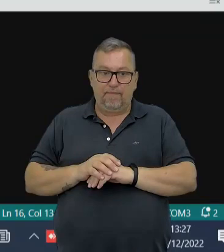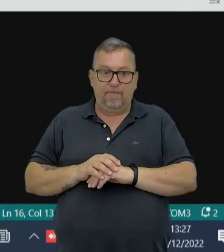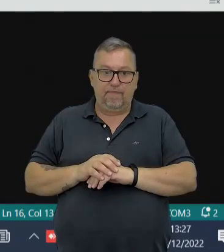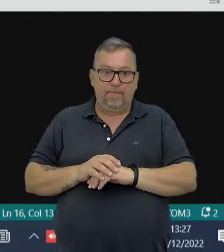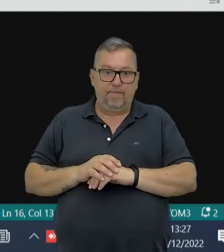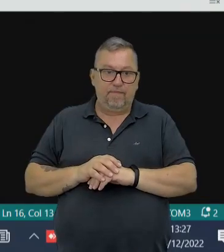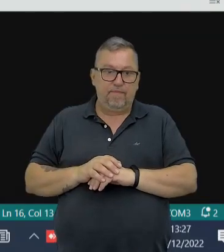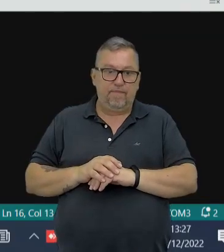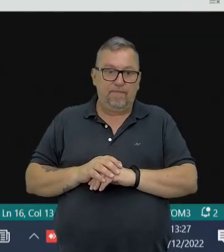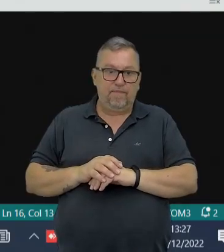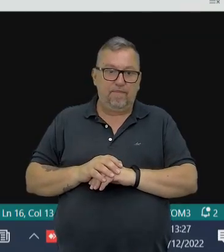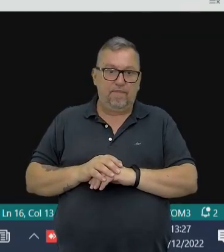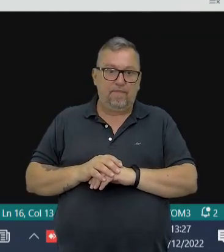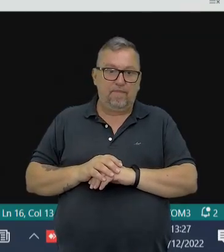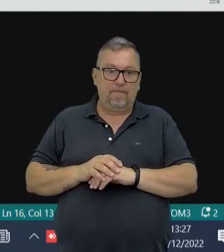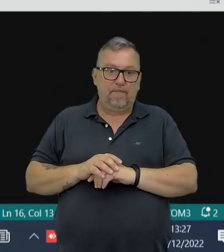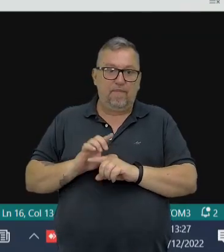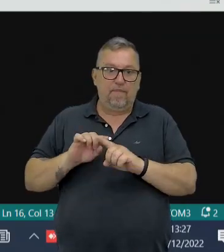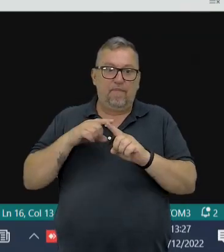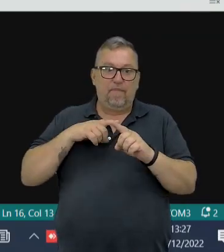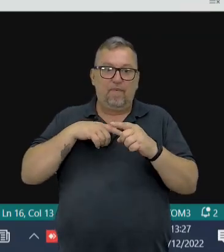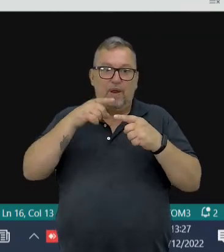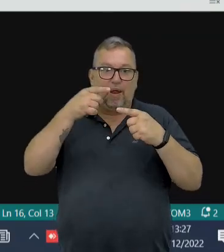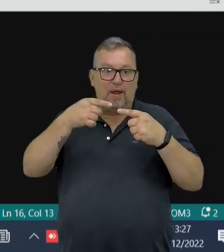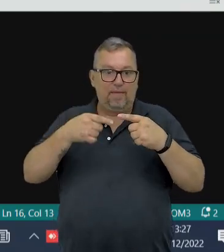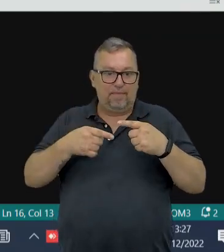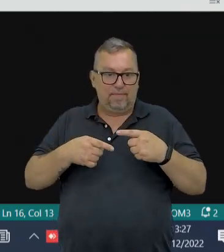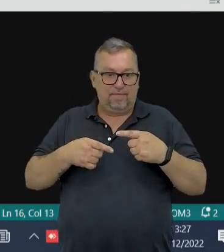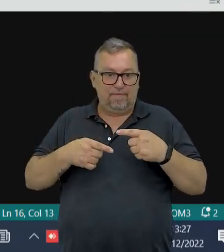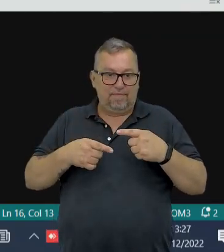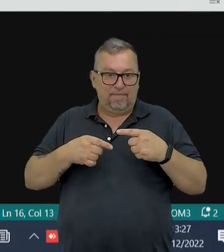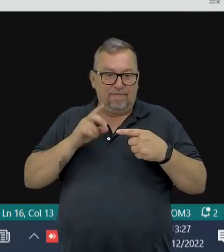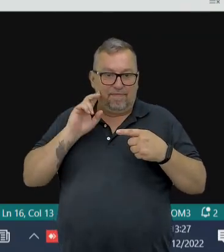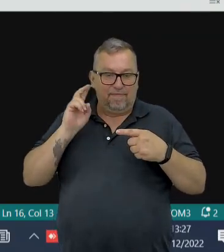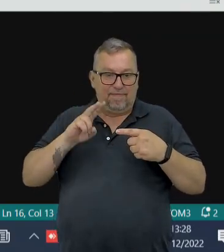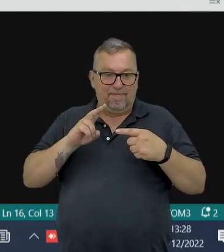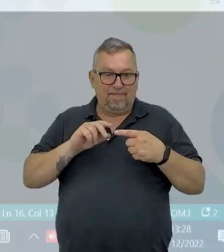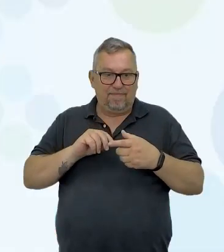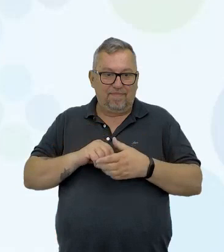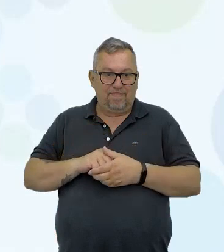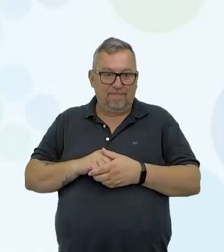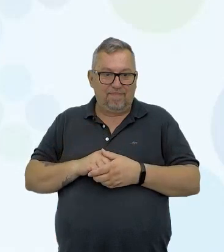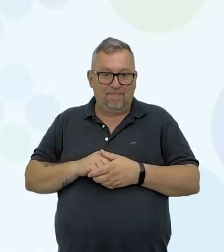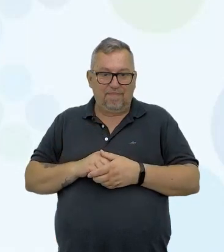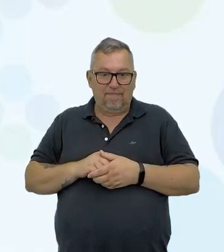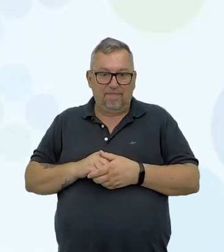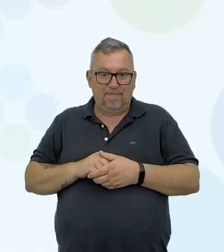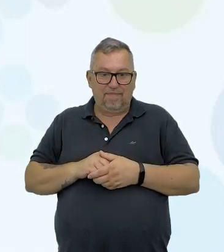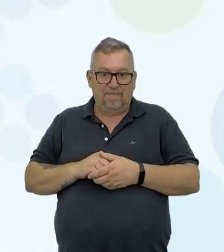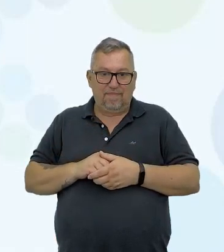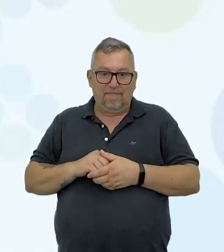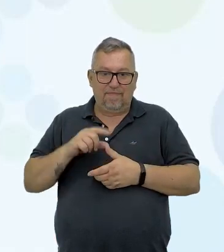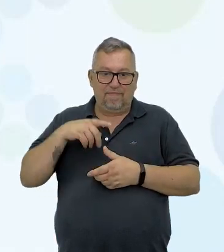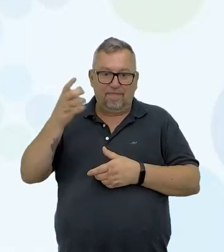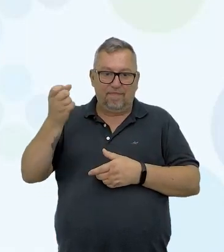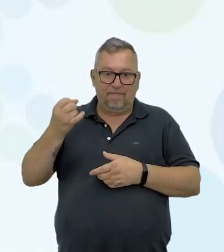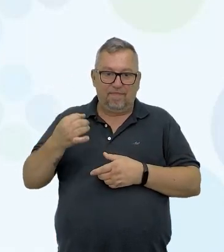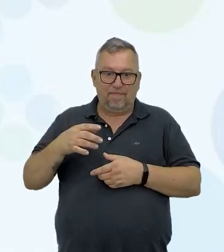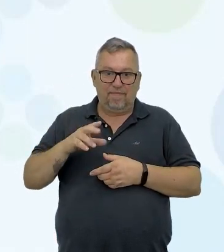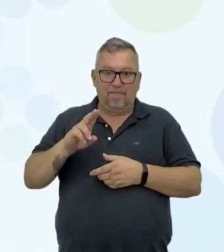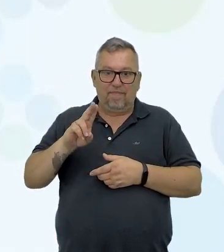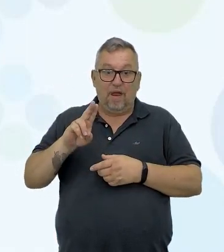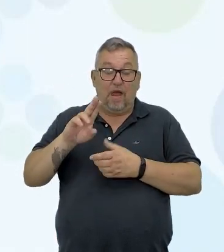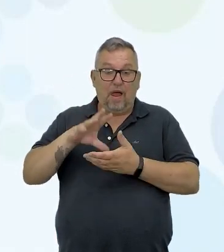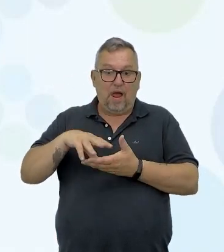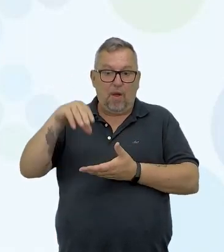superior esquerdo, onde tem uma setinha apontada para a direita. Aí na hora que eu passo o mouse em cima, ele já escreve upload.